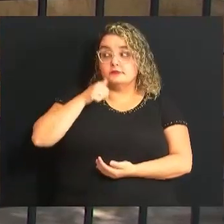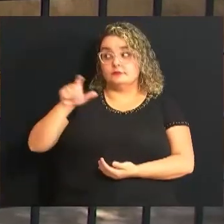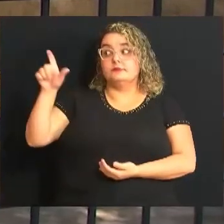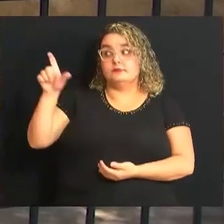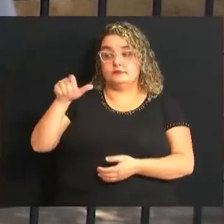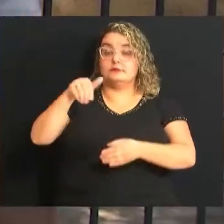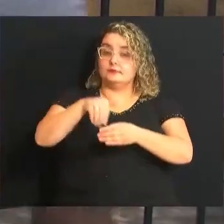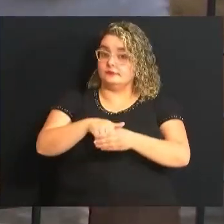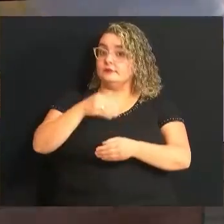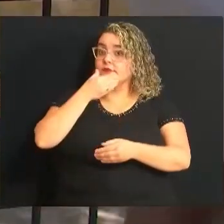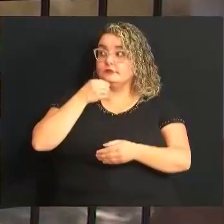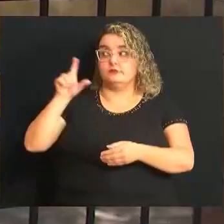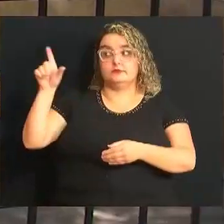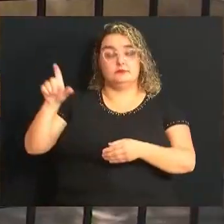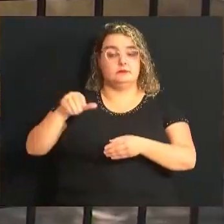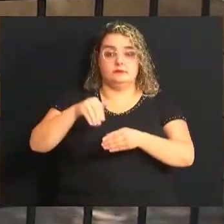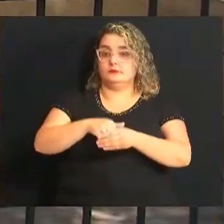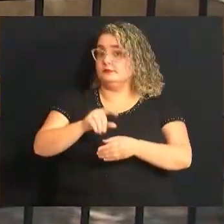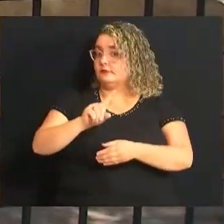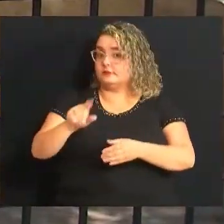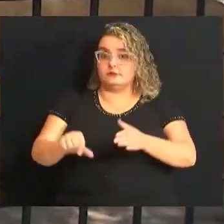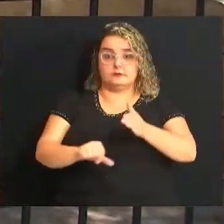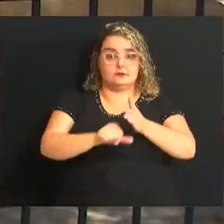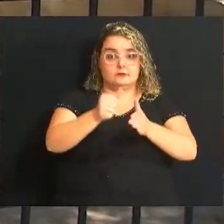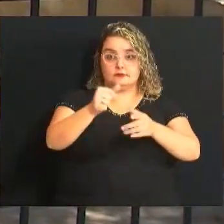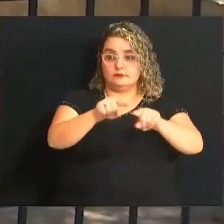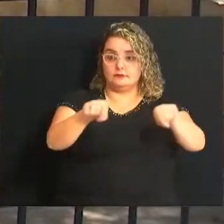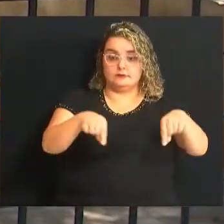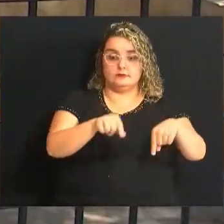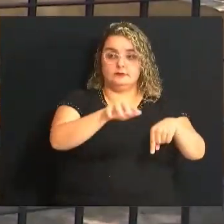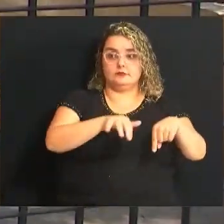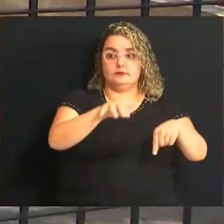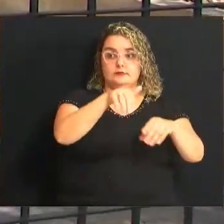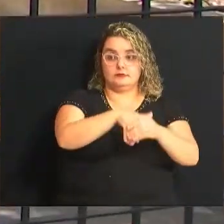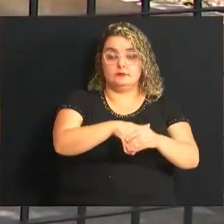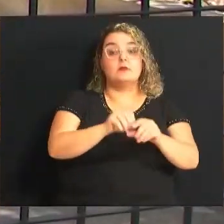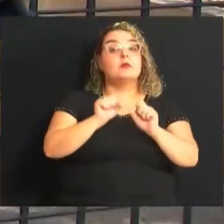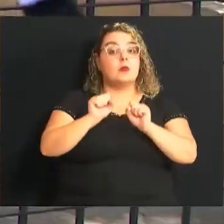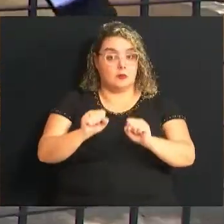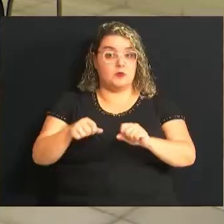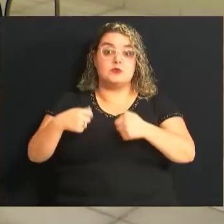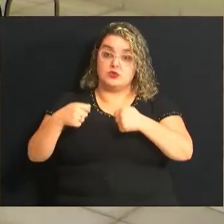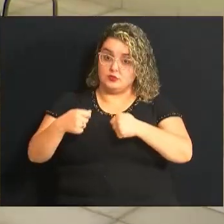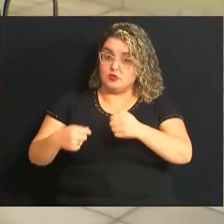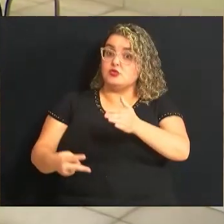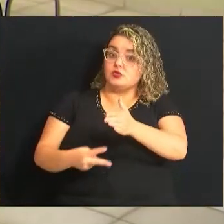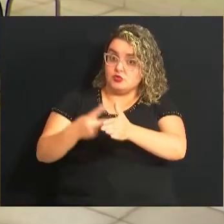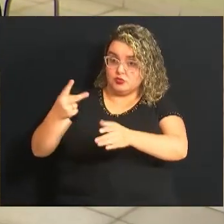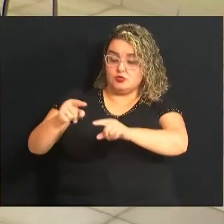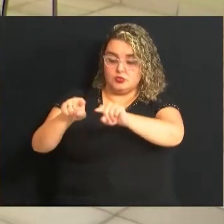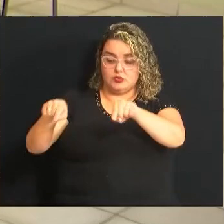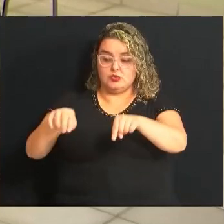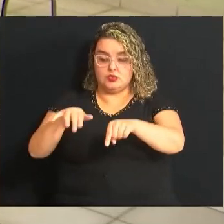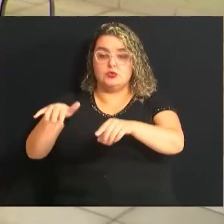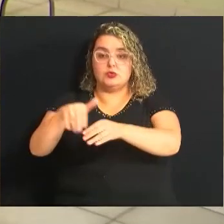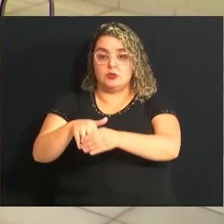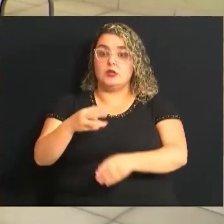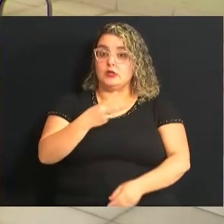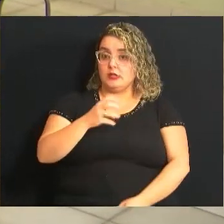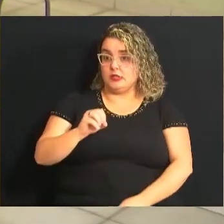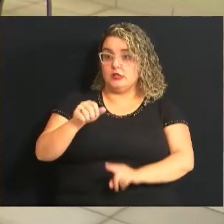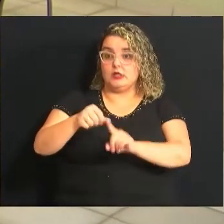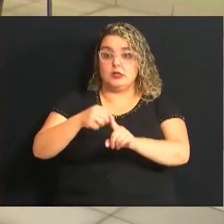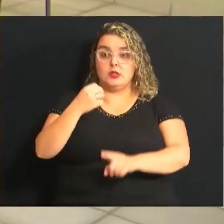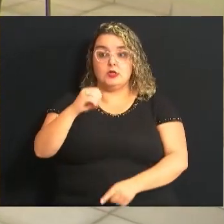Eleitoras e eleitores que não votaram no primeiro turno das eleições de 2022 podem e devem votar no segundo